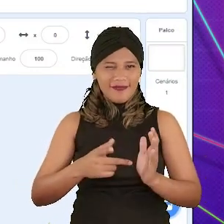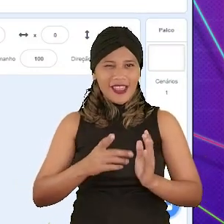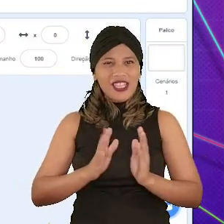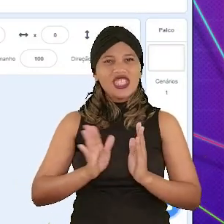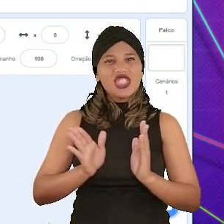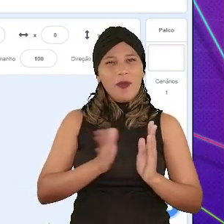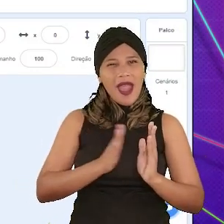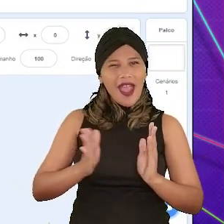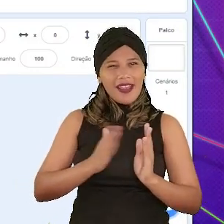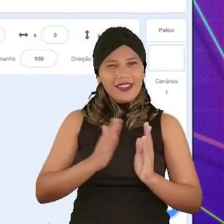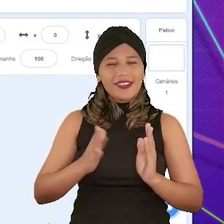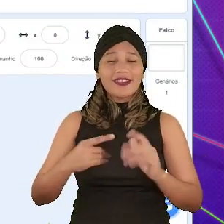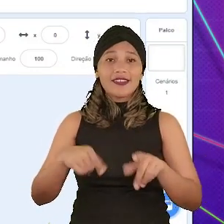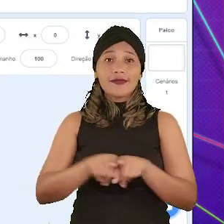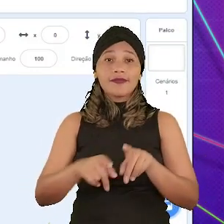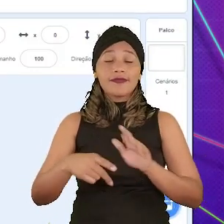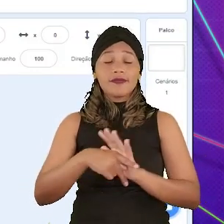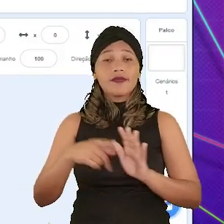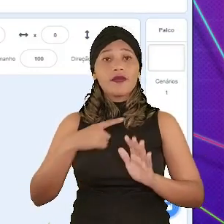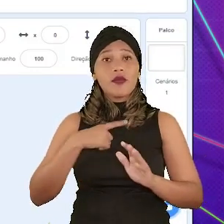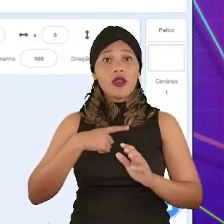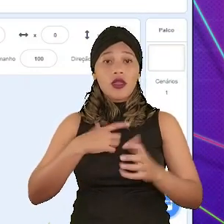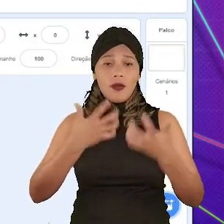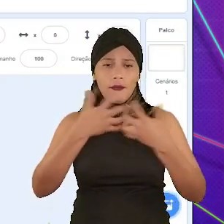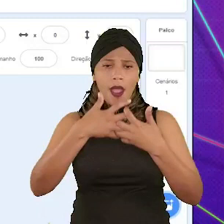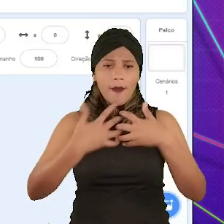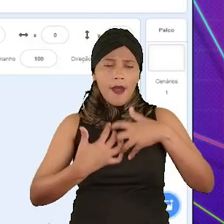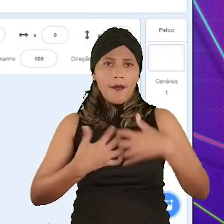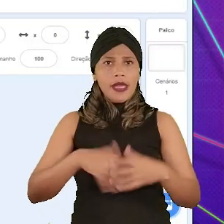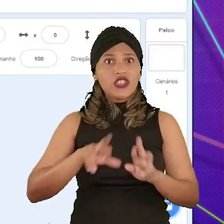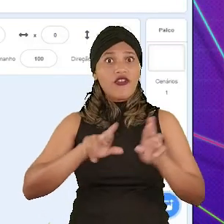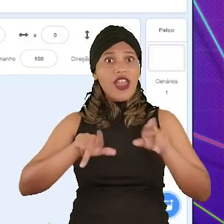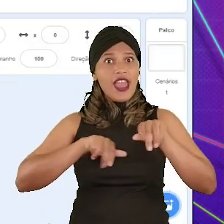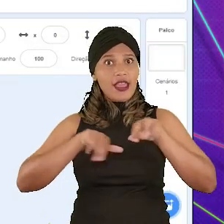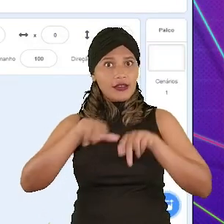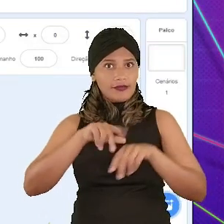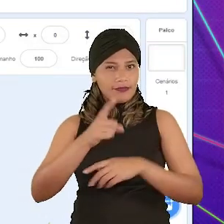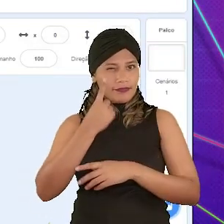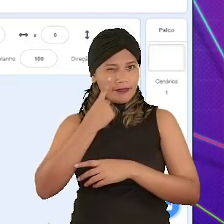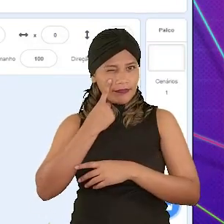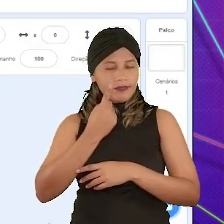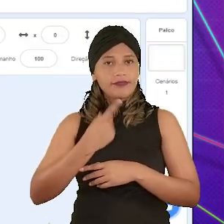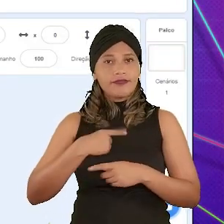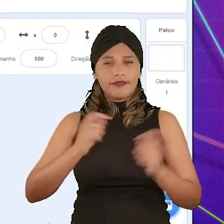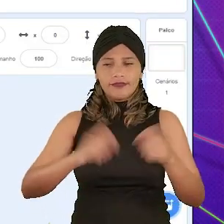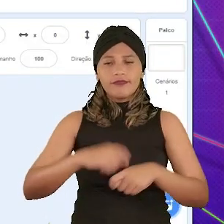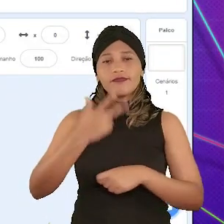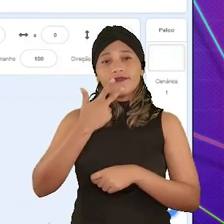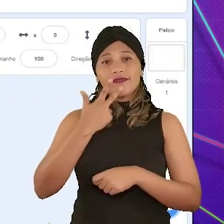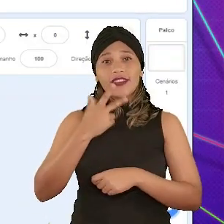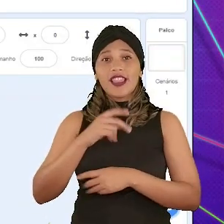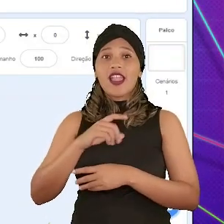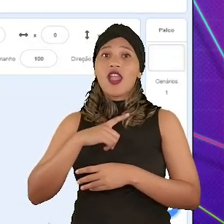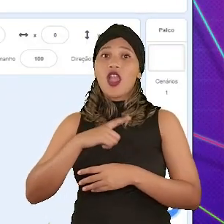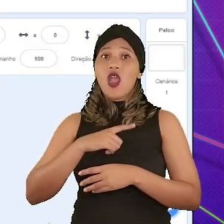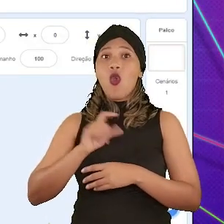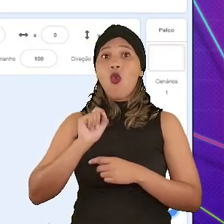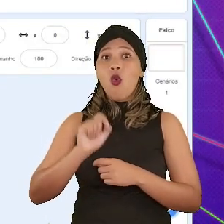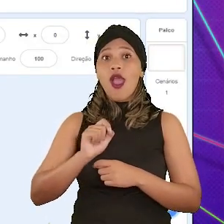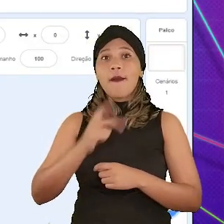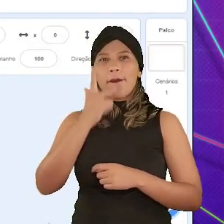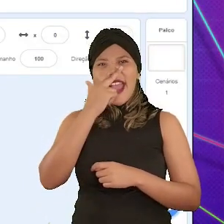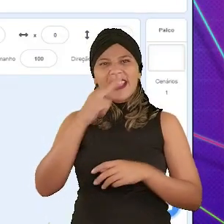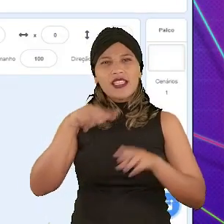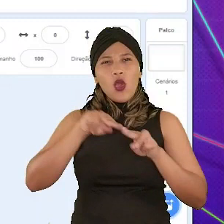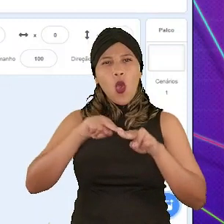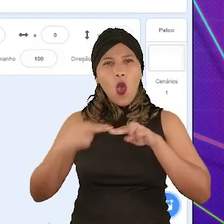observadores, vocês já viram que esses blocos que a gente tem possuem alguns encaixes que são diferentes uns dos outros. Então, podemos falar que o Scratch